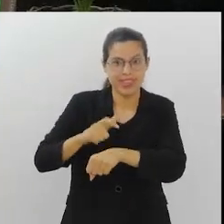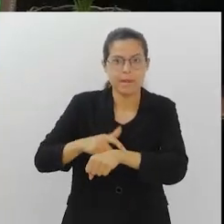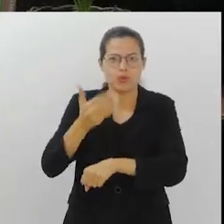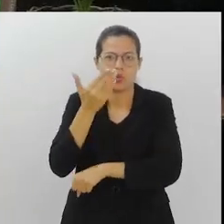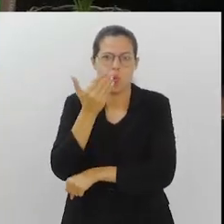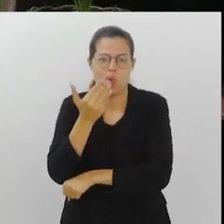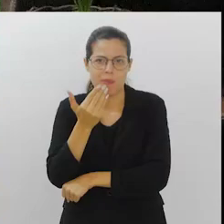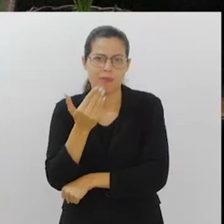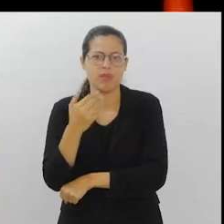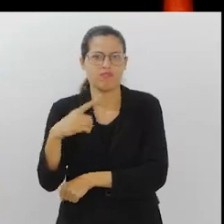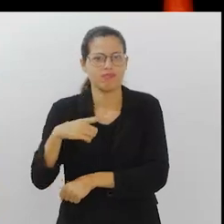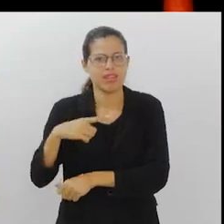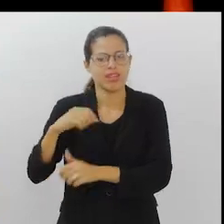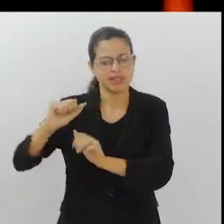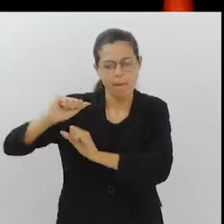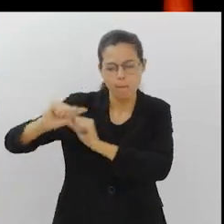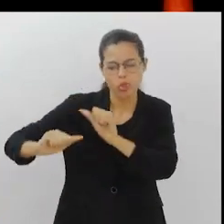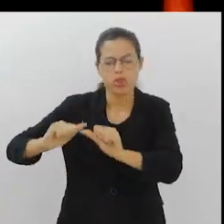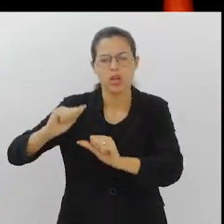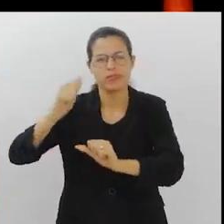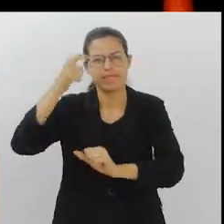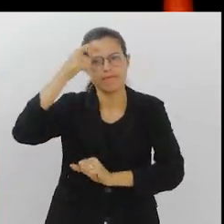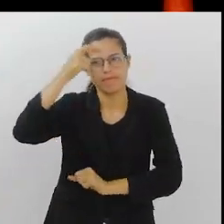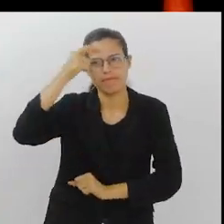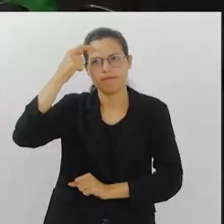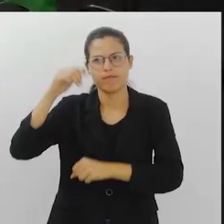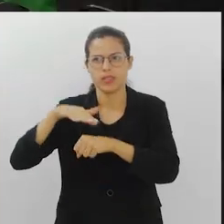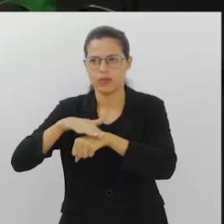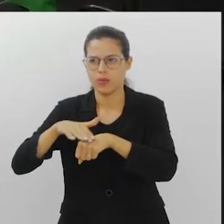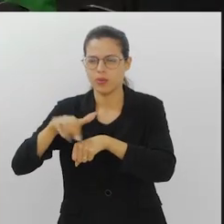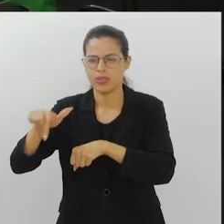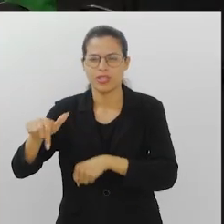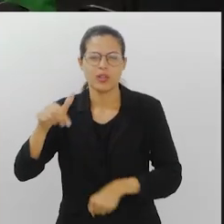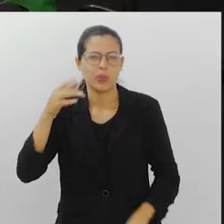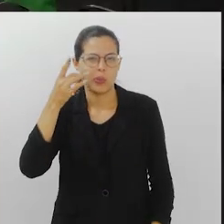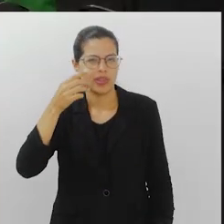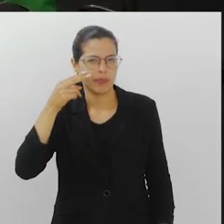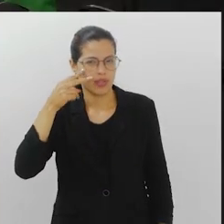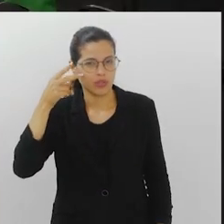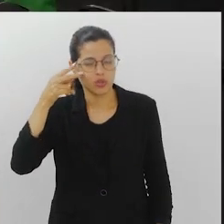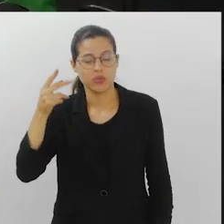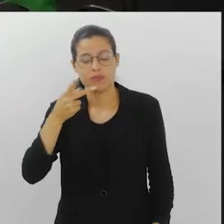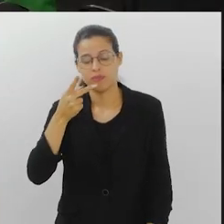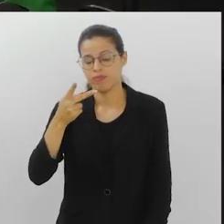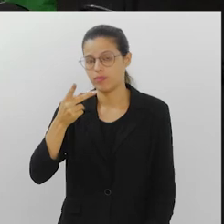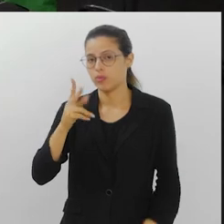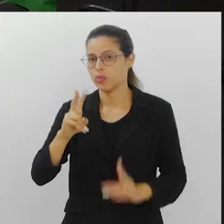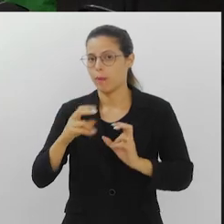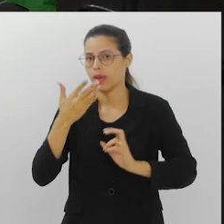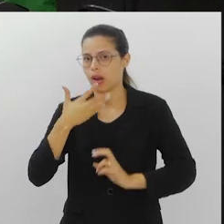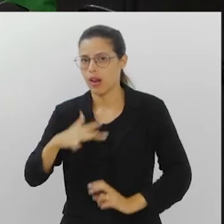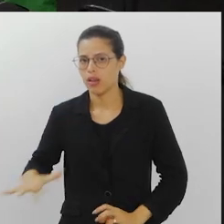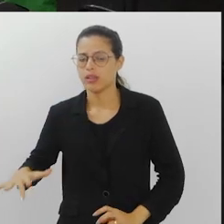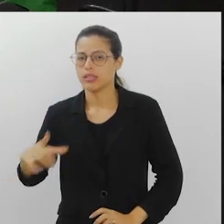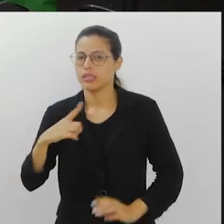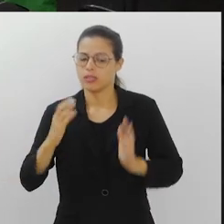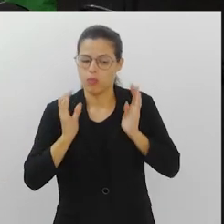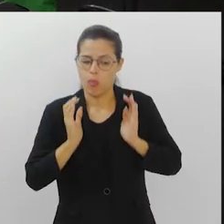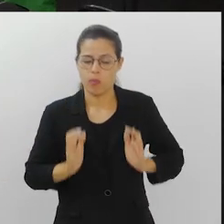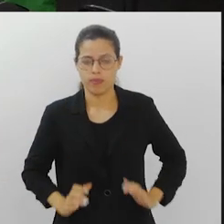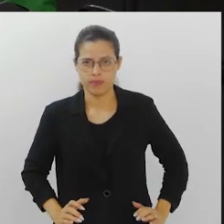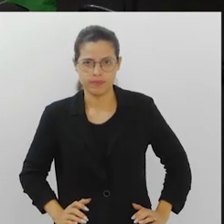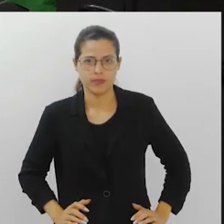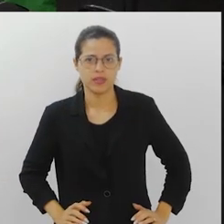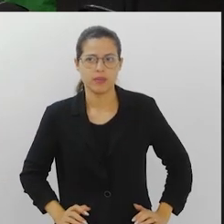tem uma mudança de pensamento acontecendo. Você estava conversando com a Tia Ju aqui falando sobre as crianças, parece que já tem um determinado